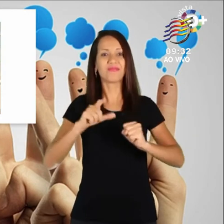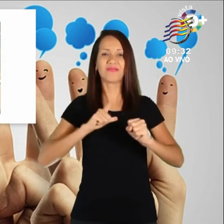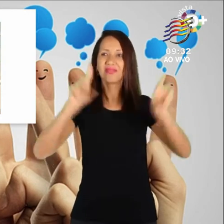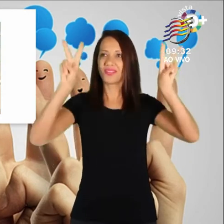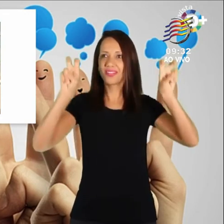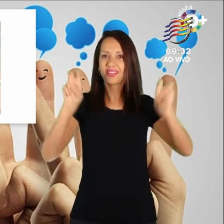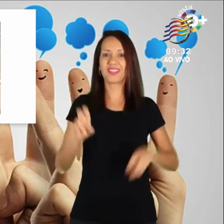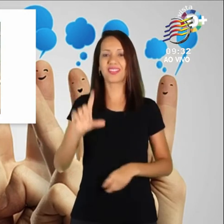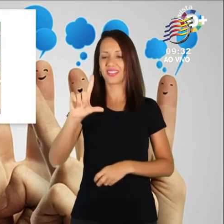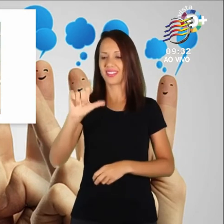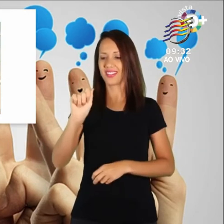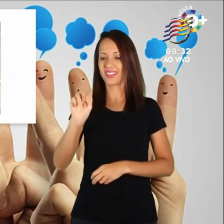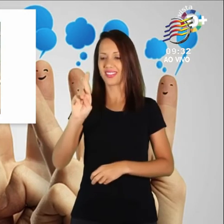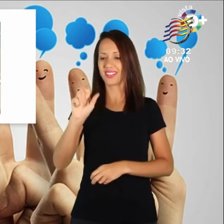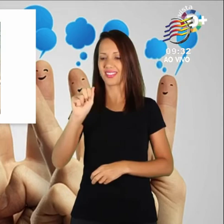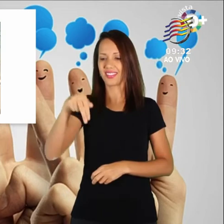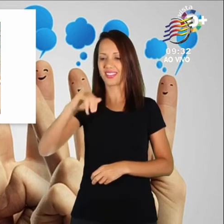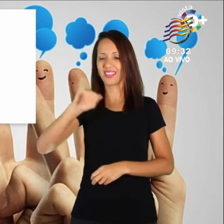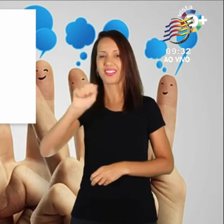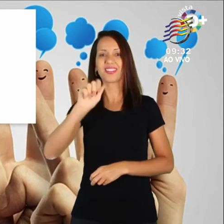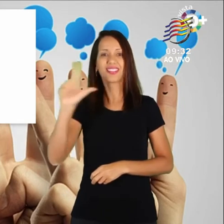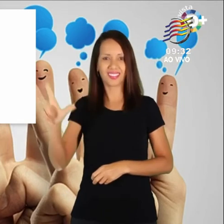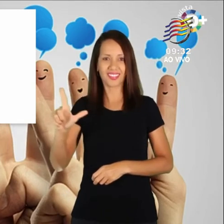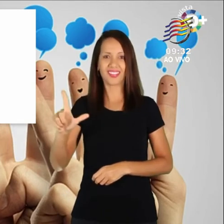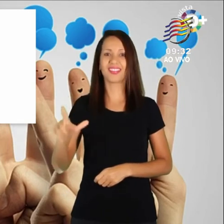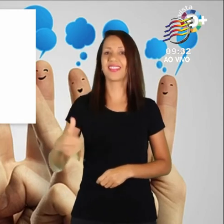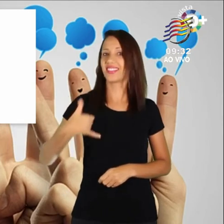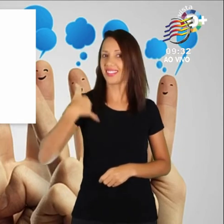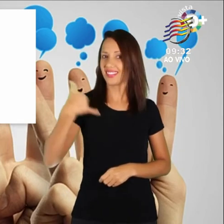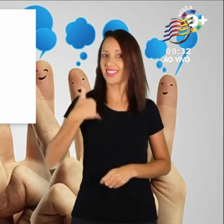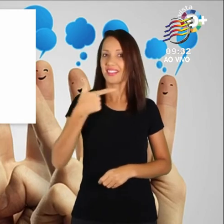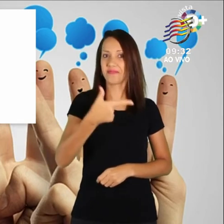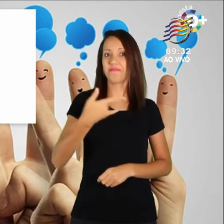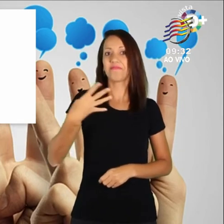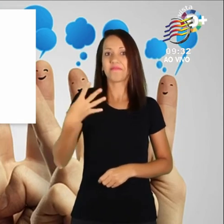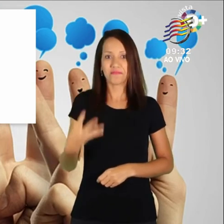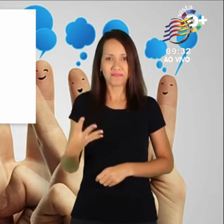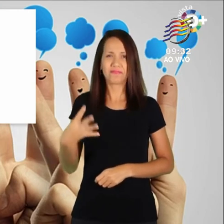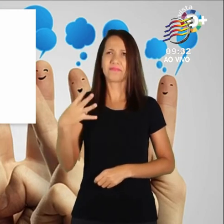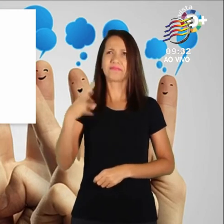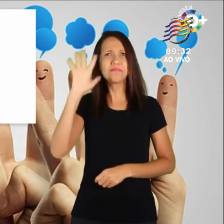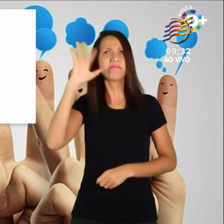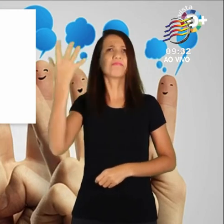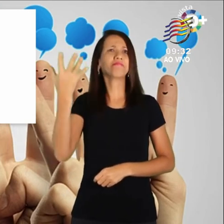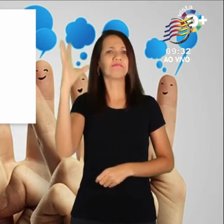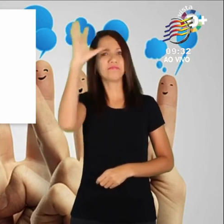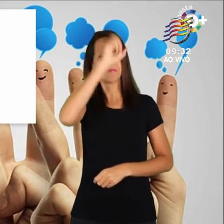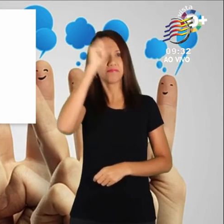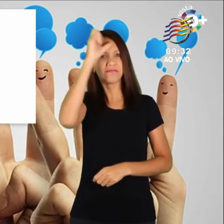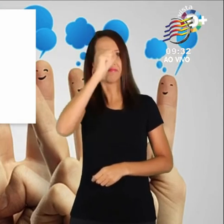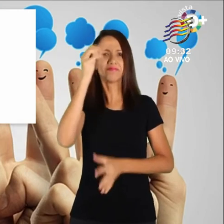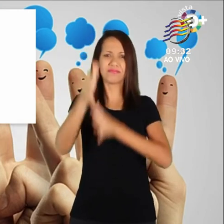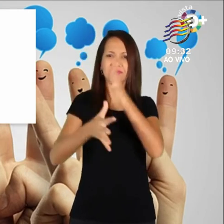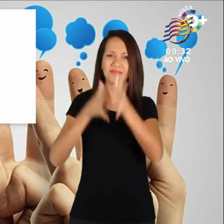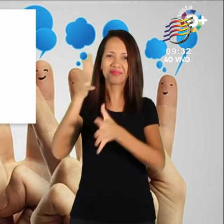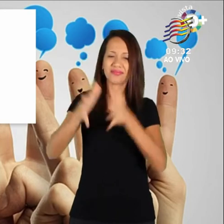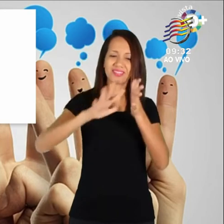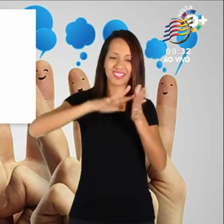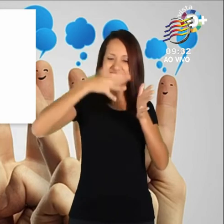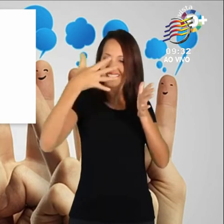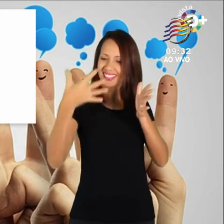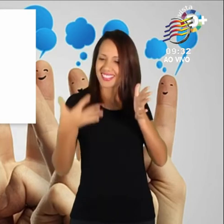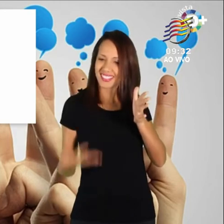Aos 24 anos, o rapaz decidiu aprender a língua brasileira de